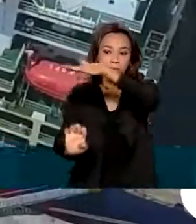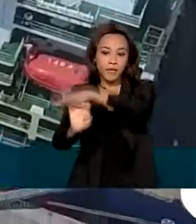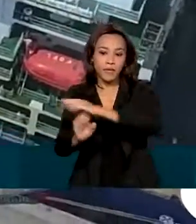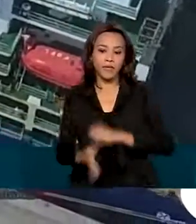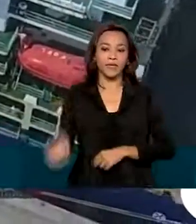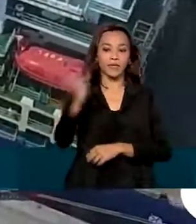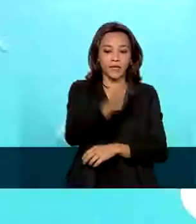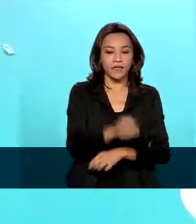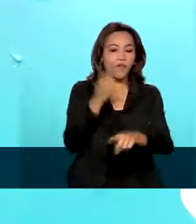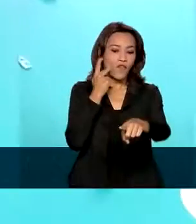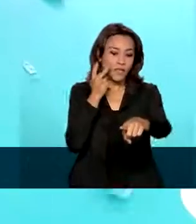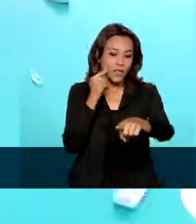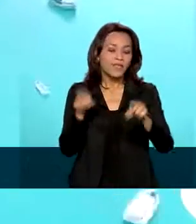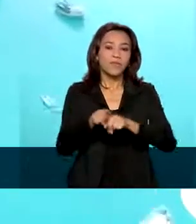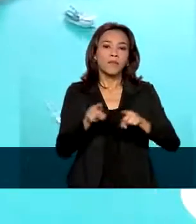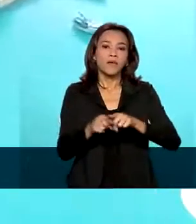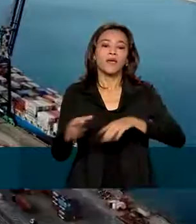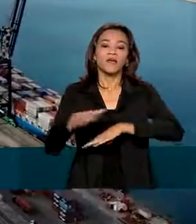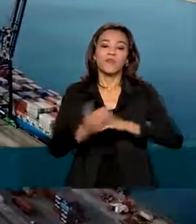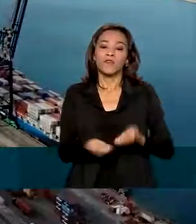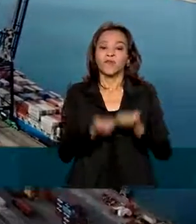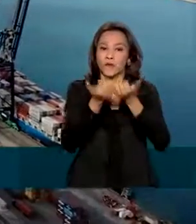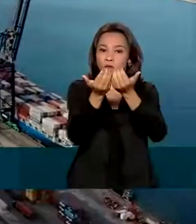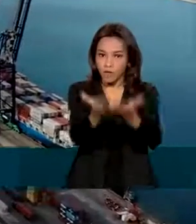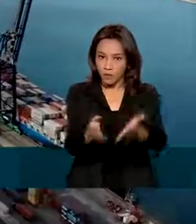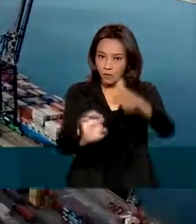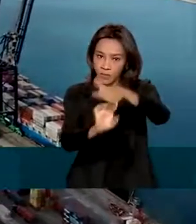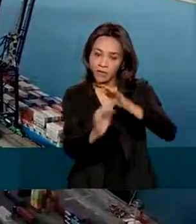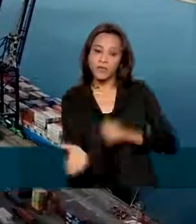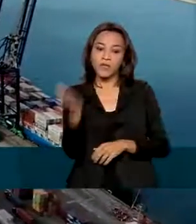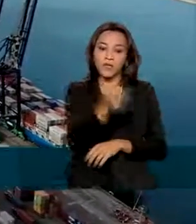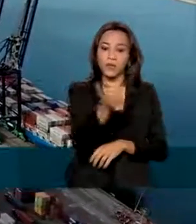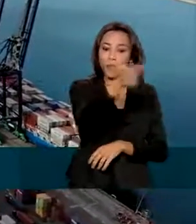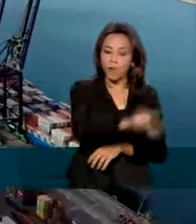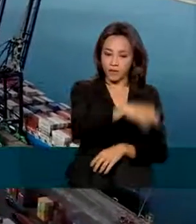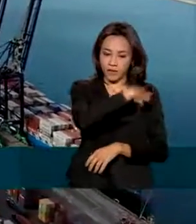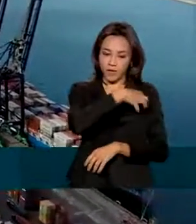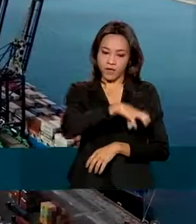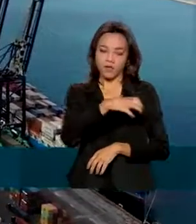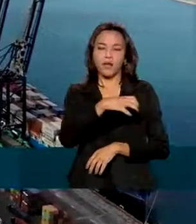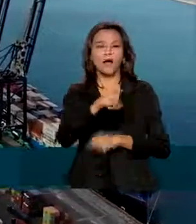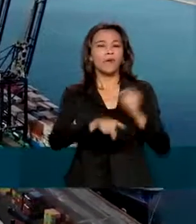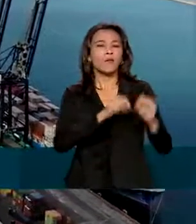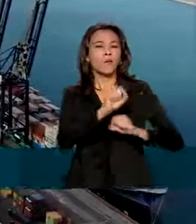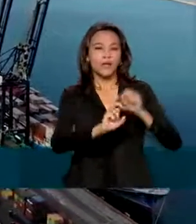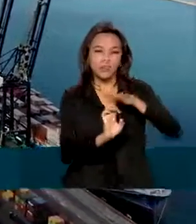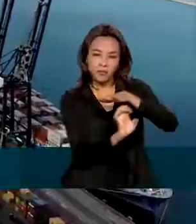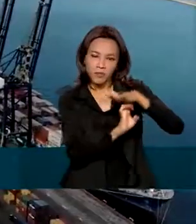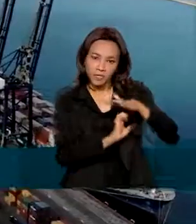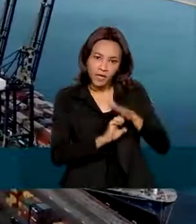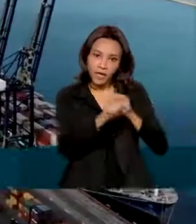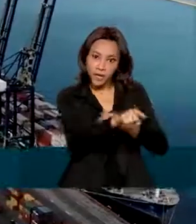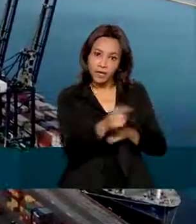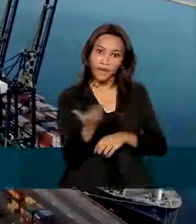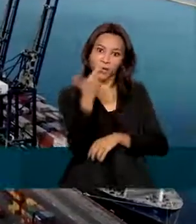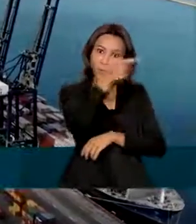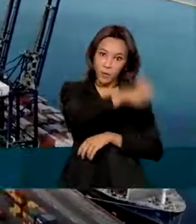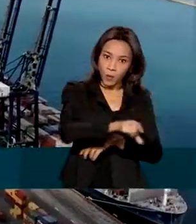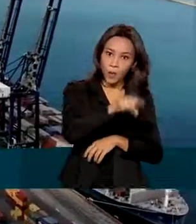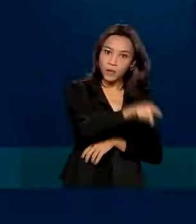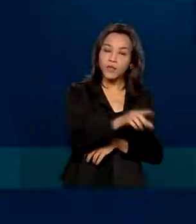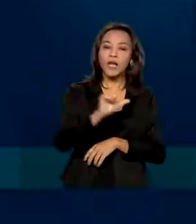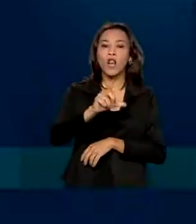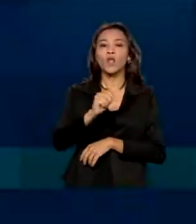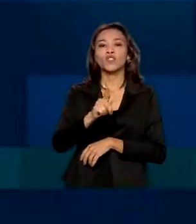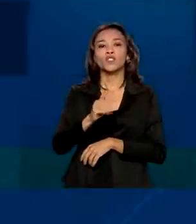porto de Fortaleza foi concedido à Apergrã. Já o porto de Salvador vai ser administrado pela empresa Intermarítima Portos e